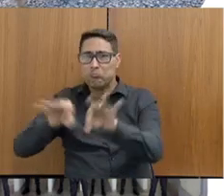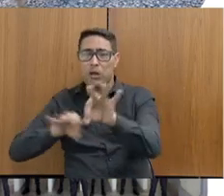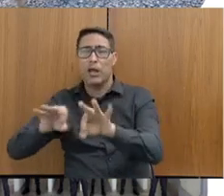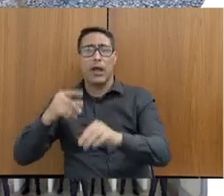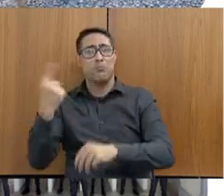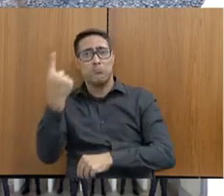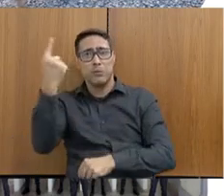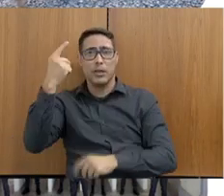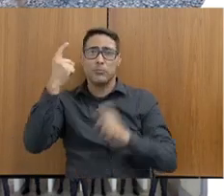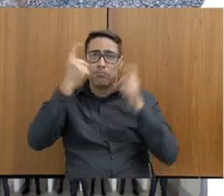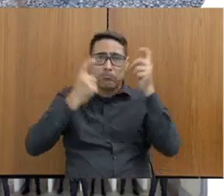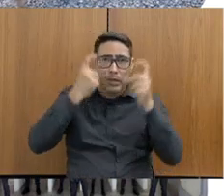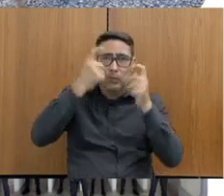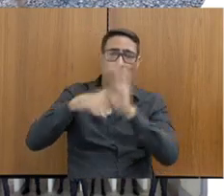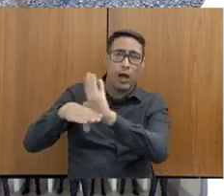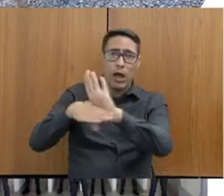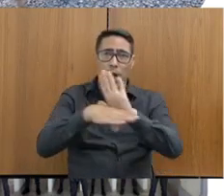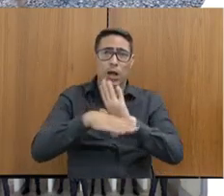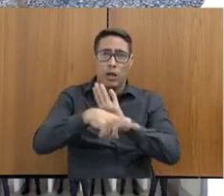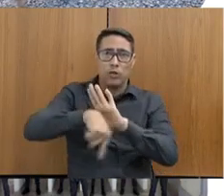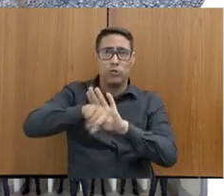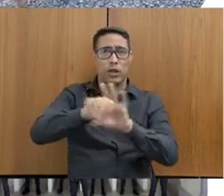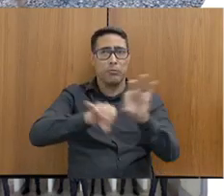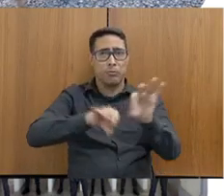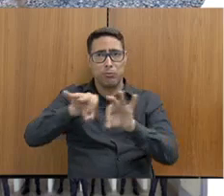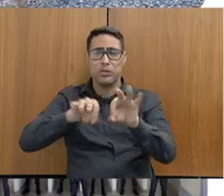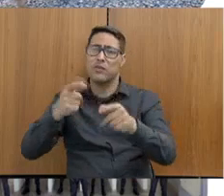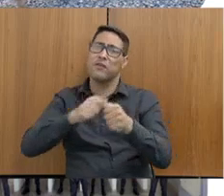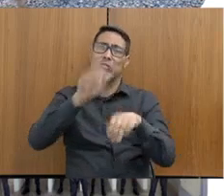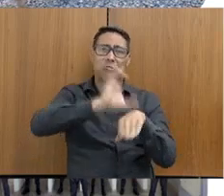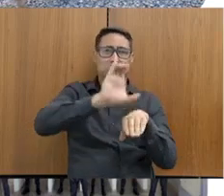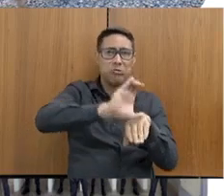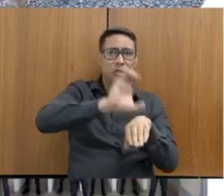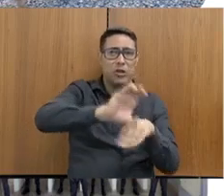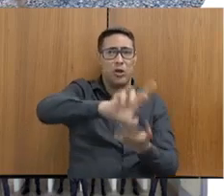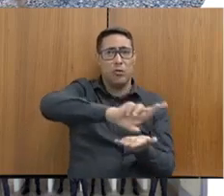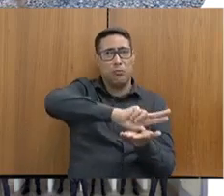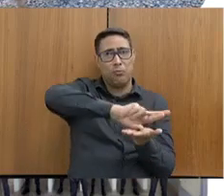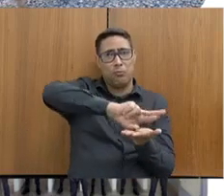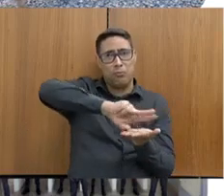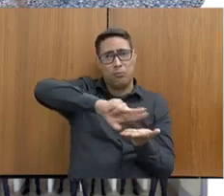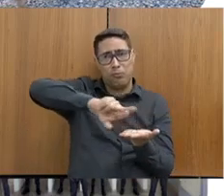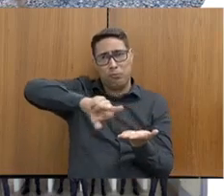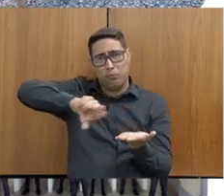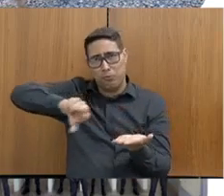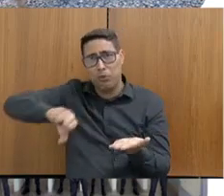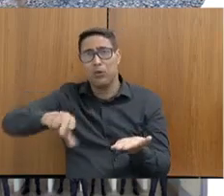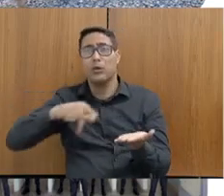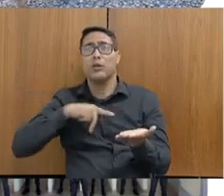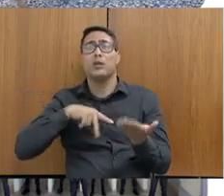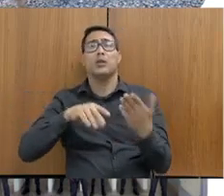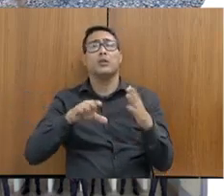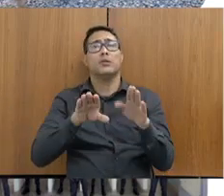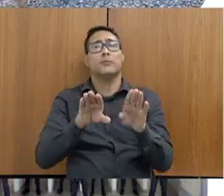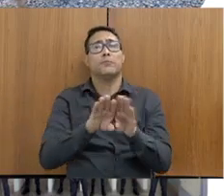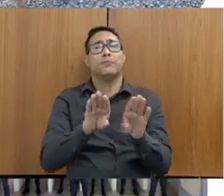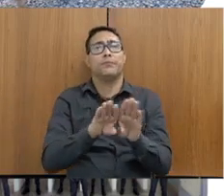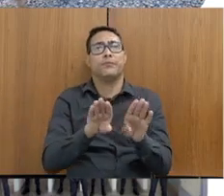preocupação foi instruir a tropa inteira. Nós fizemos inúmeros cursos com relação a isso, com relação a tiro. Eu até, inclusive,